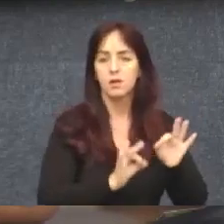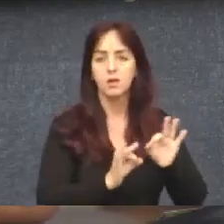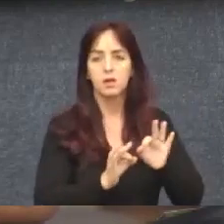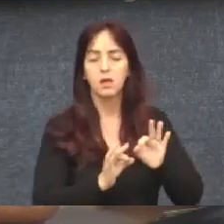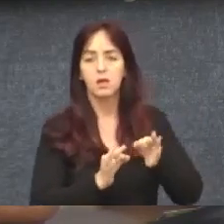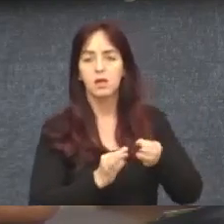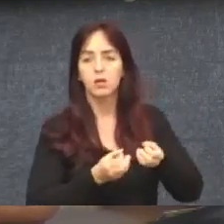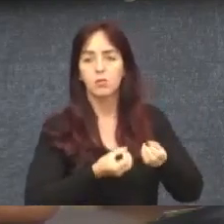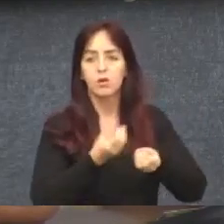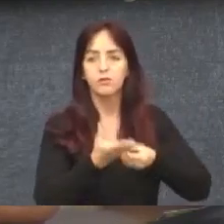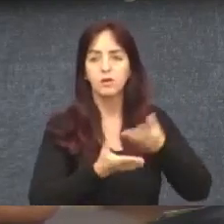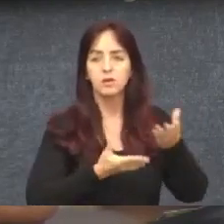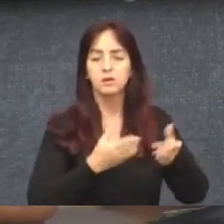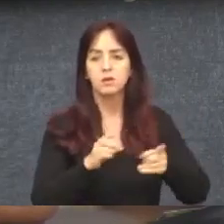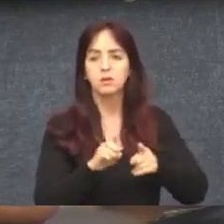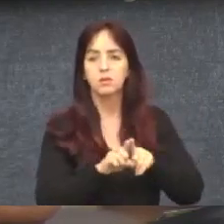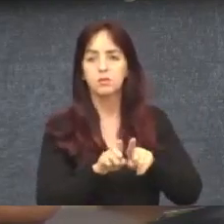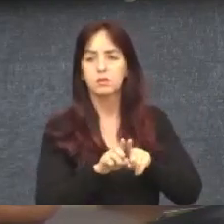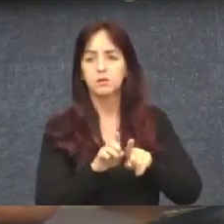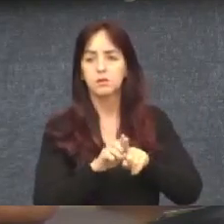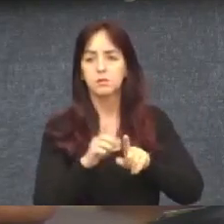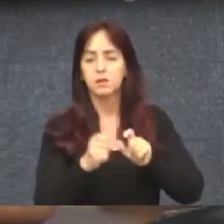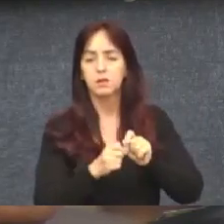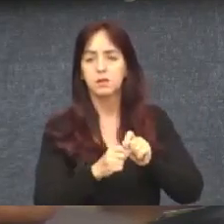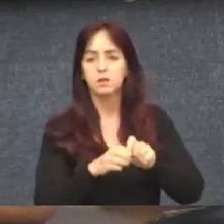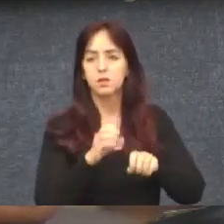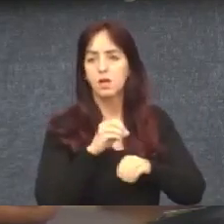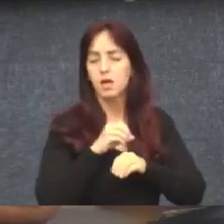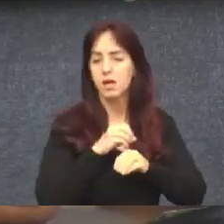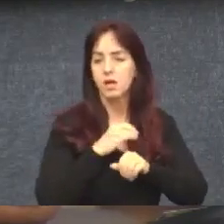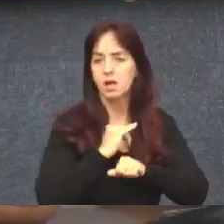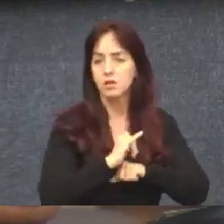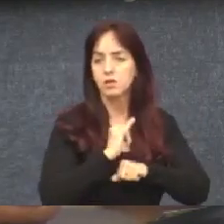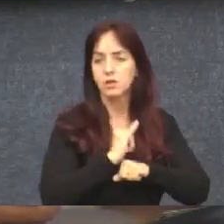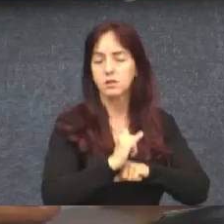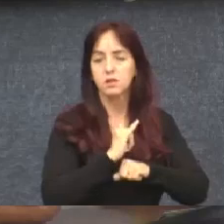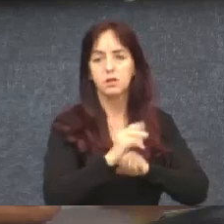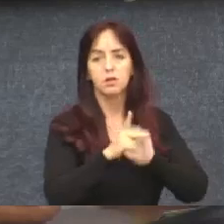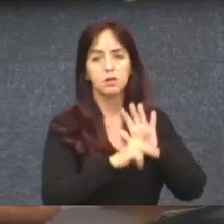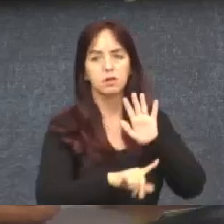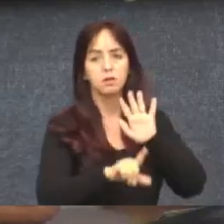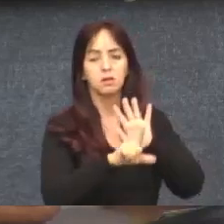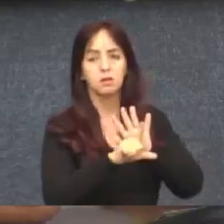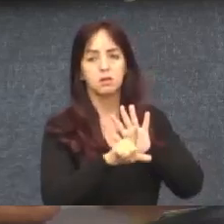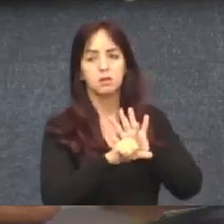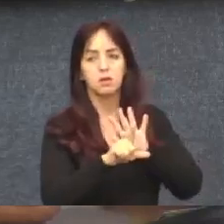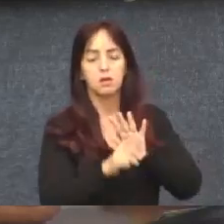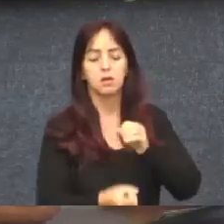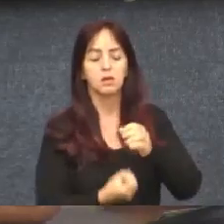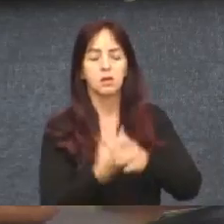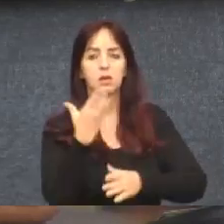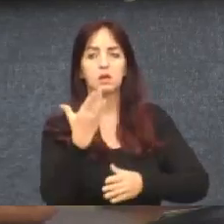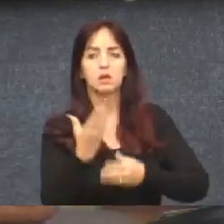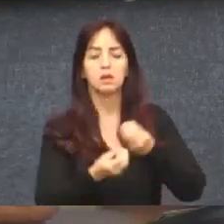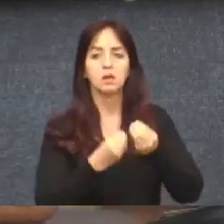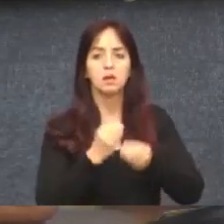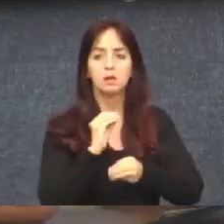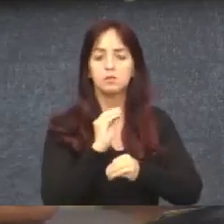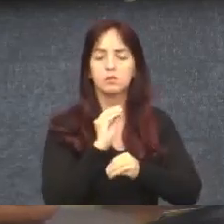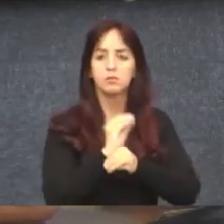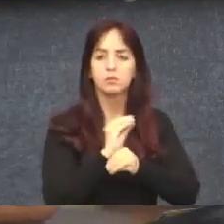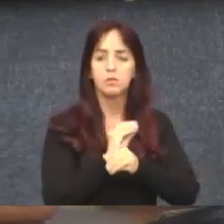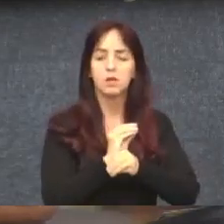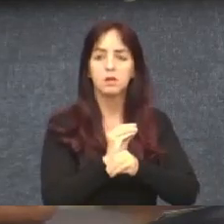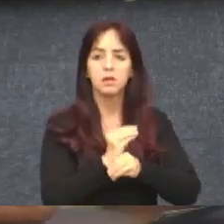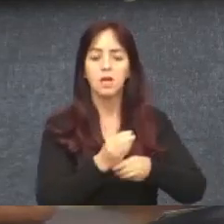e reconversão de identificações de projetos institui medidas de incentivos fiscais